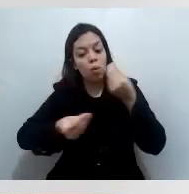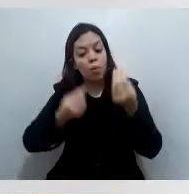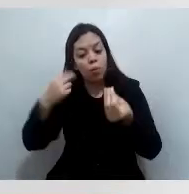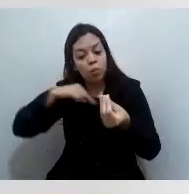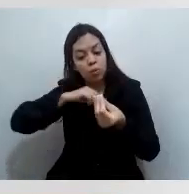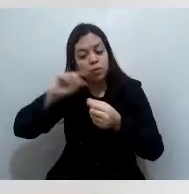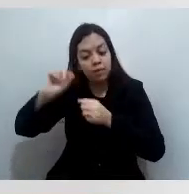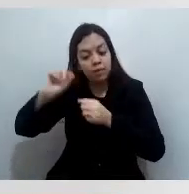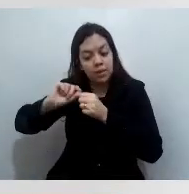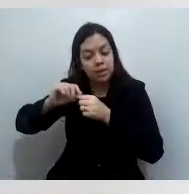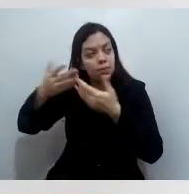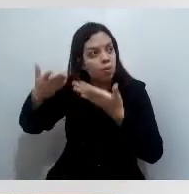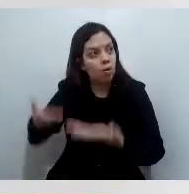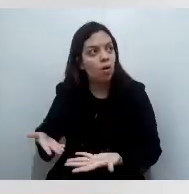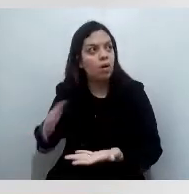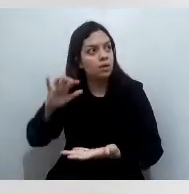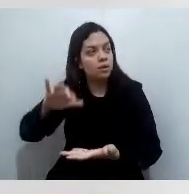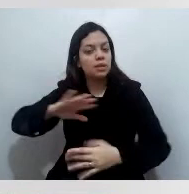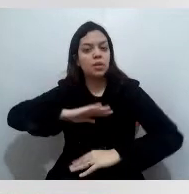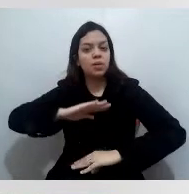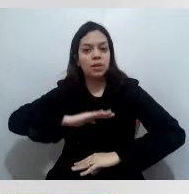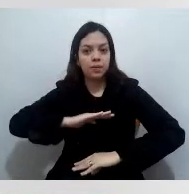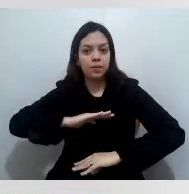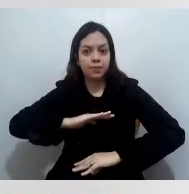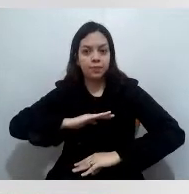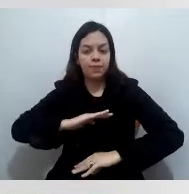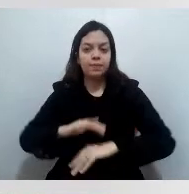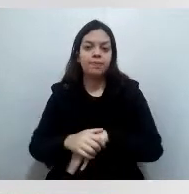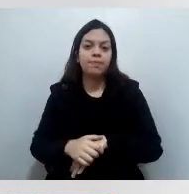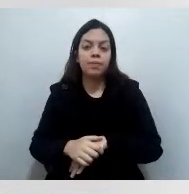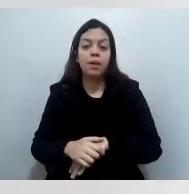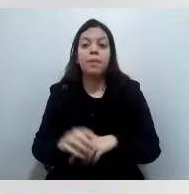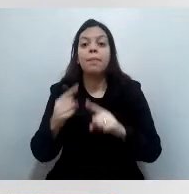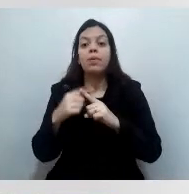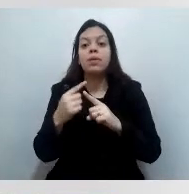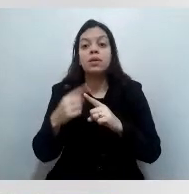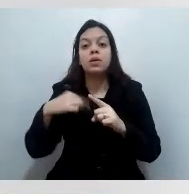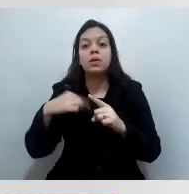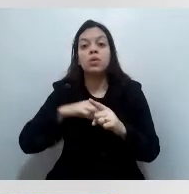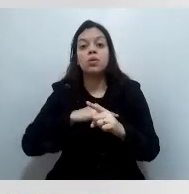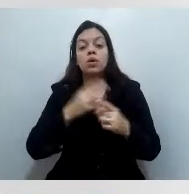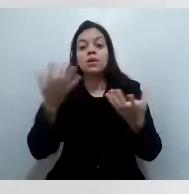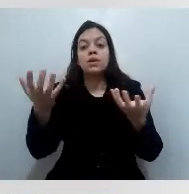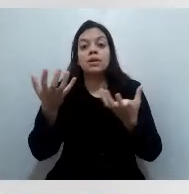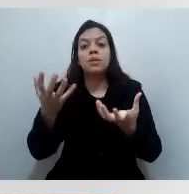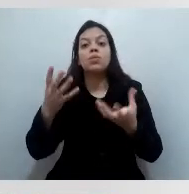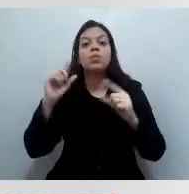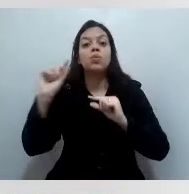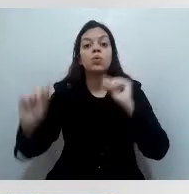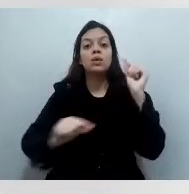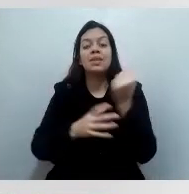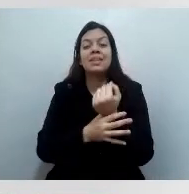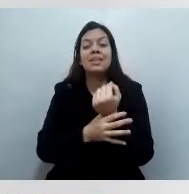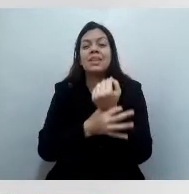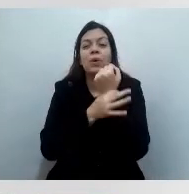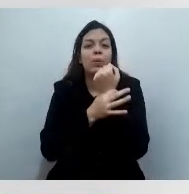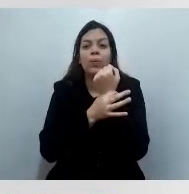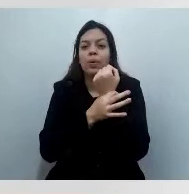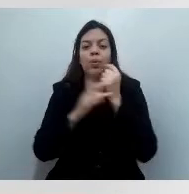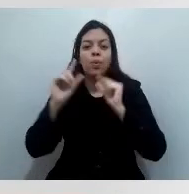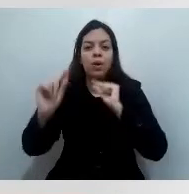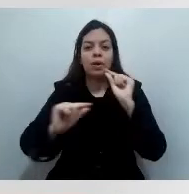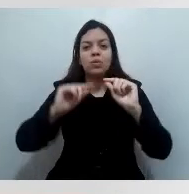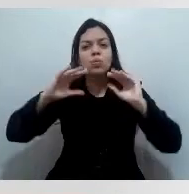para que nenhum cidadão paranaense fique sem direito da sua segunda dose. Então, o Ministério já